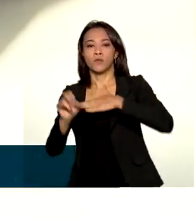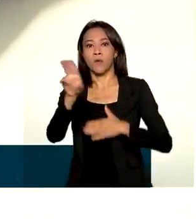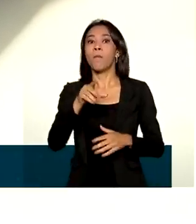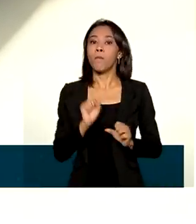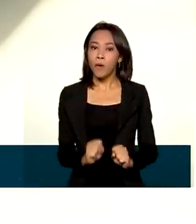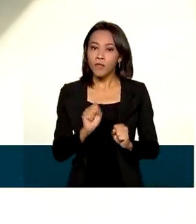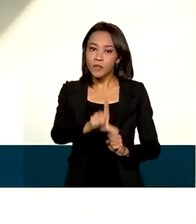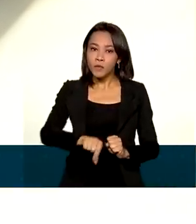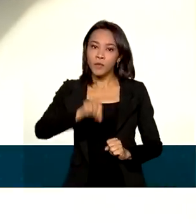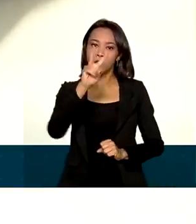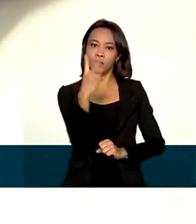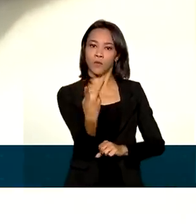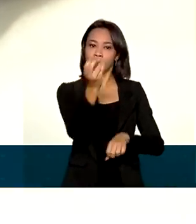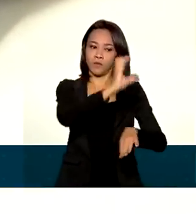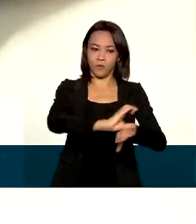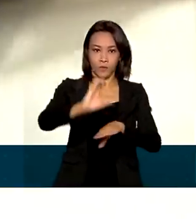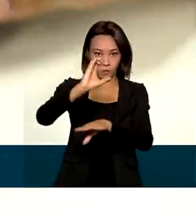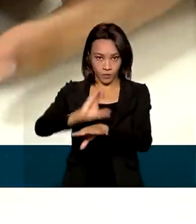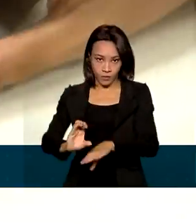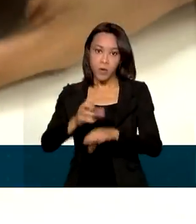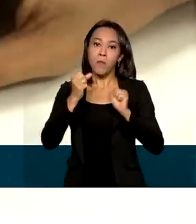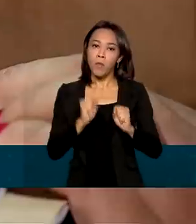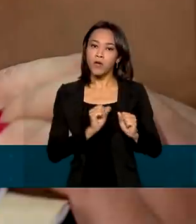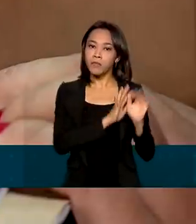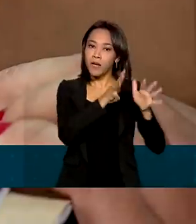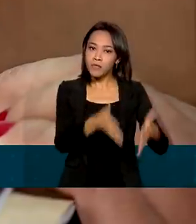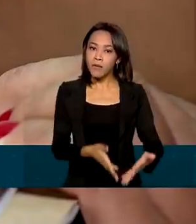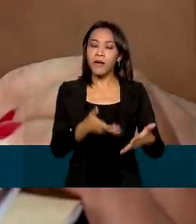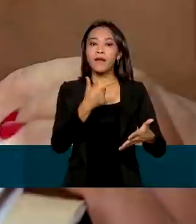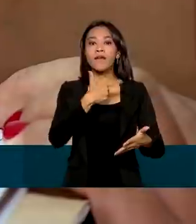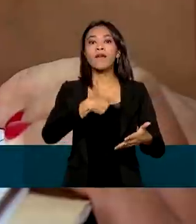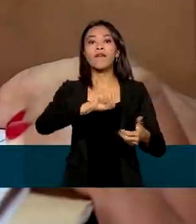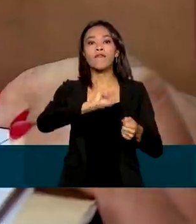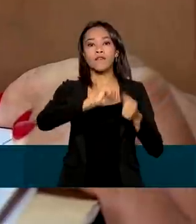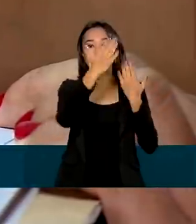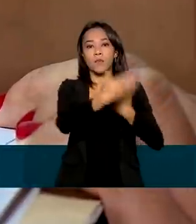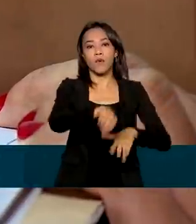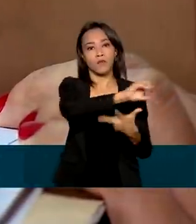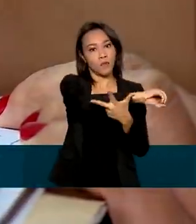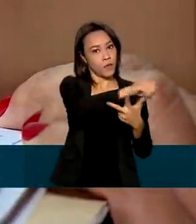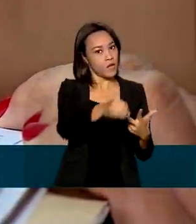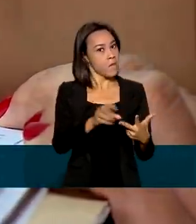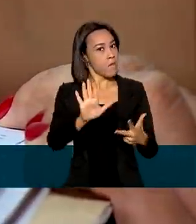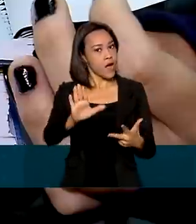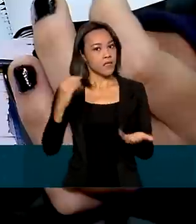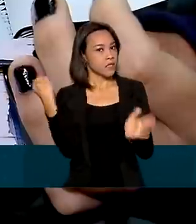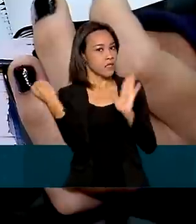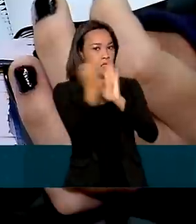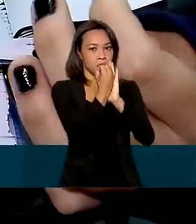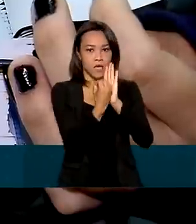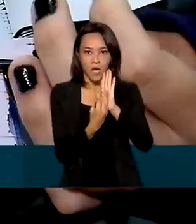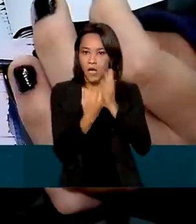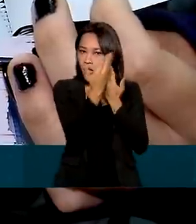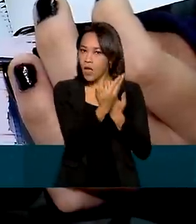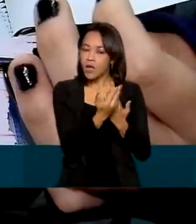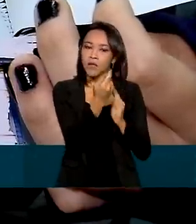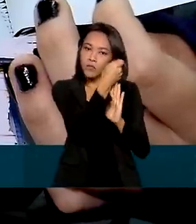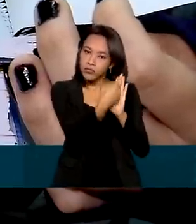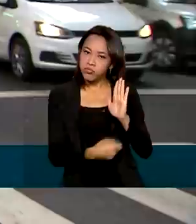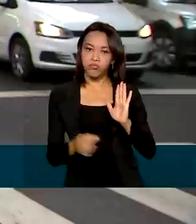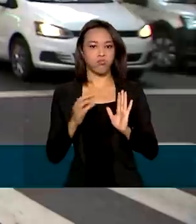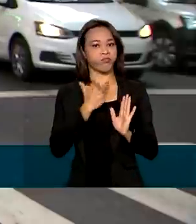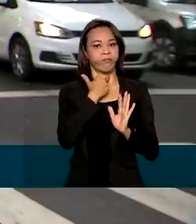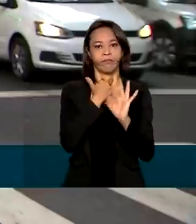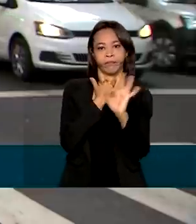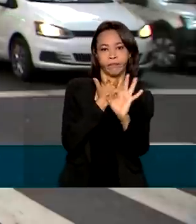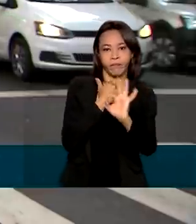cursos e pode participar quem fez o Enem e não tirou zero na redação. Agora é importante, os candidatos não selecionados nessa chamada vão